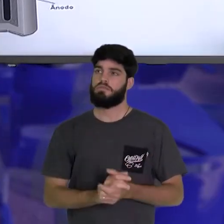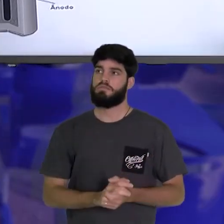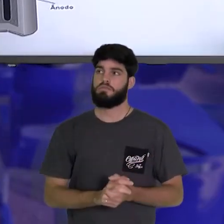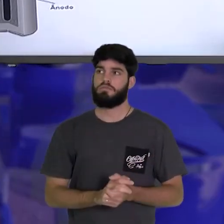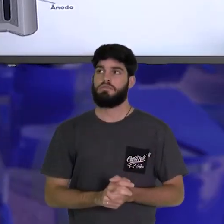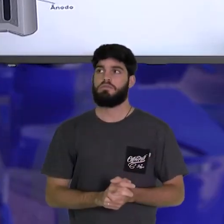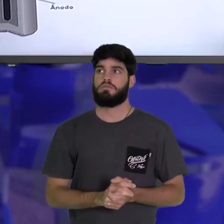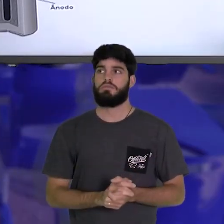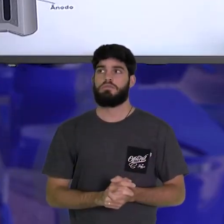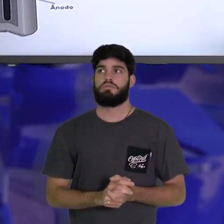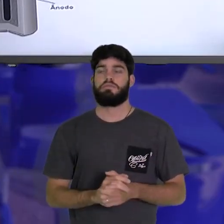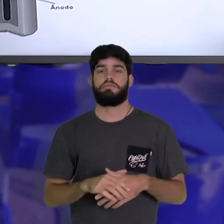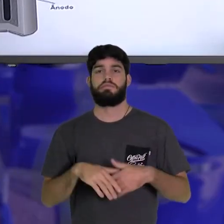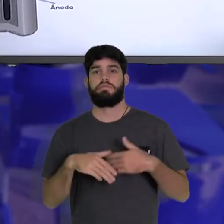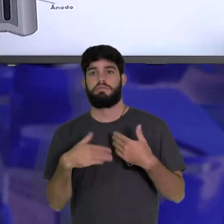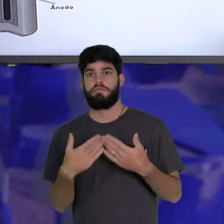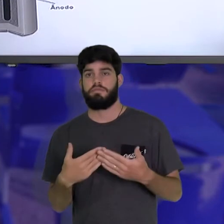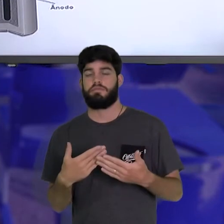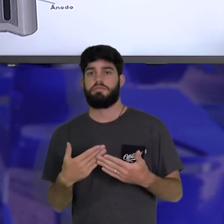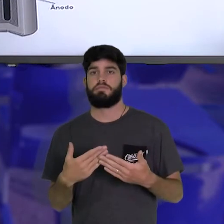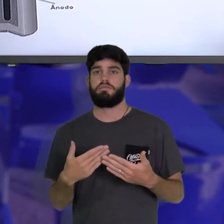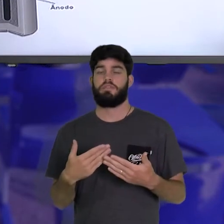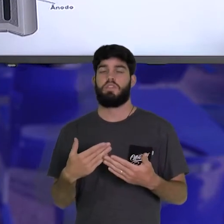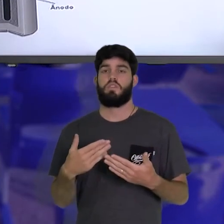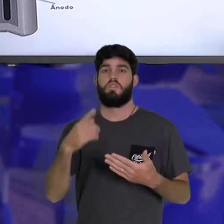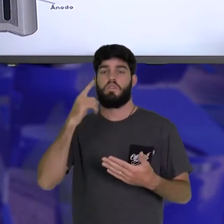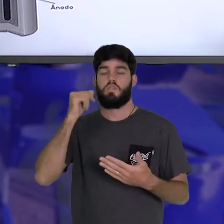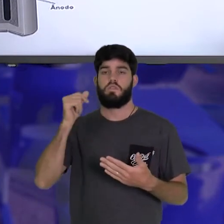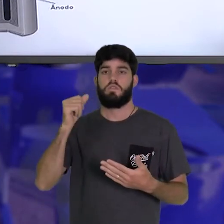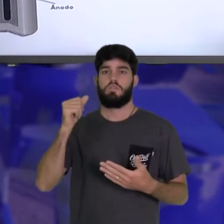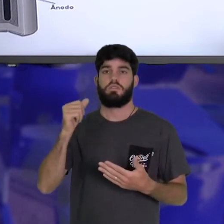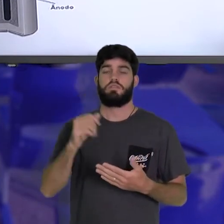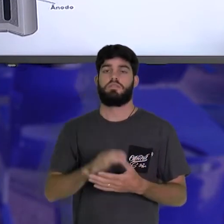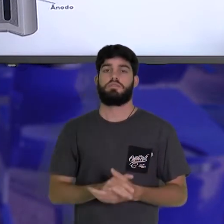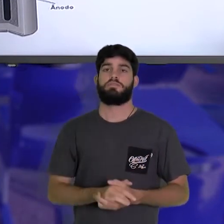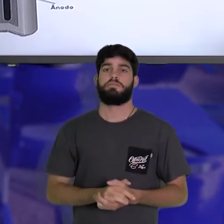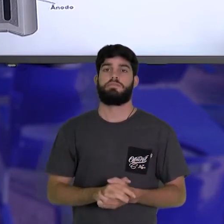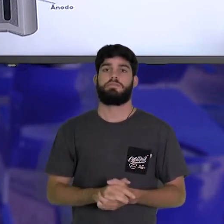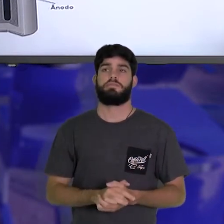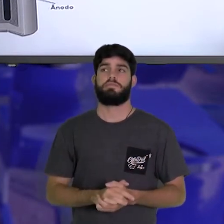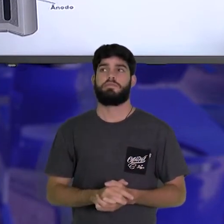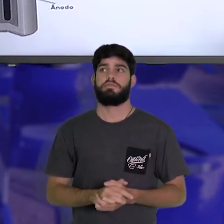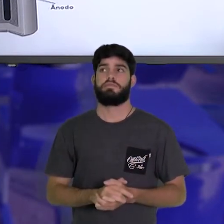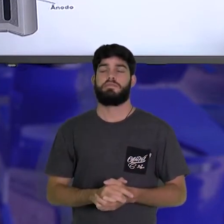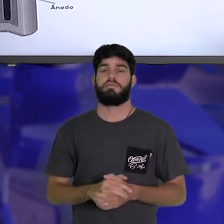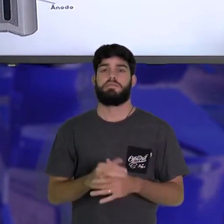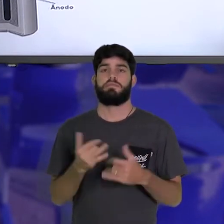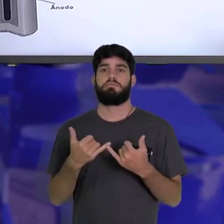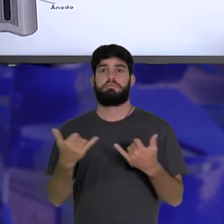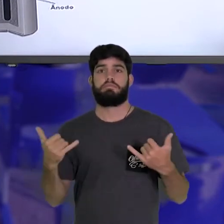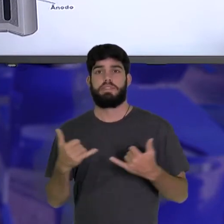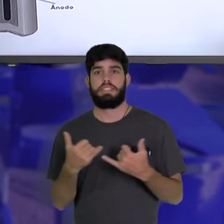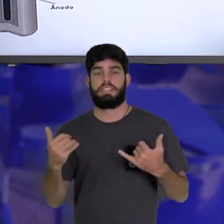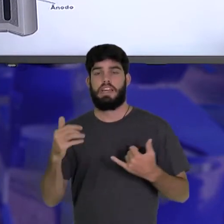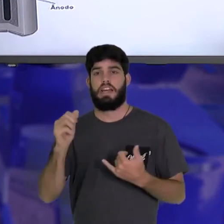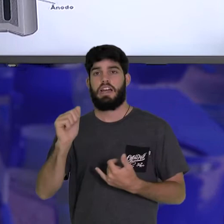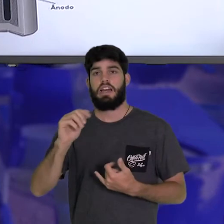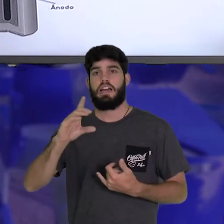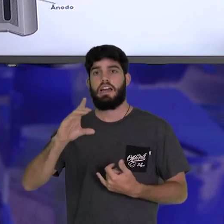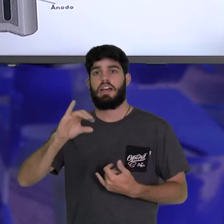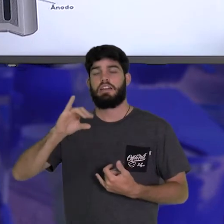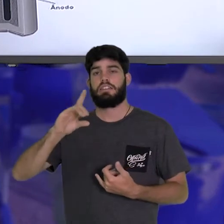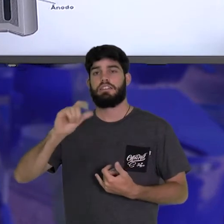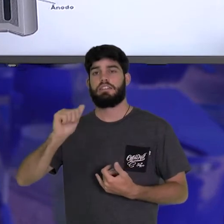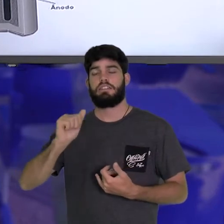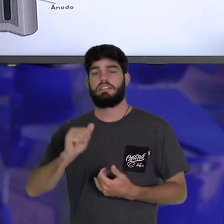Então, nós temos aí o cloreto de amônio, que é um sal ácido, daí vem o nome, pilha ácida. E aqui nós temos